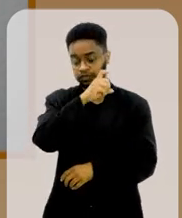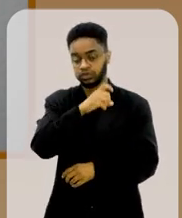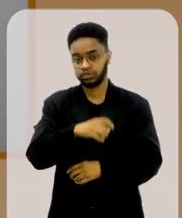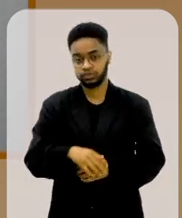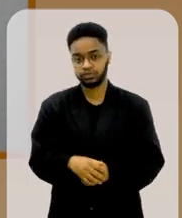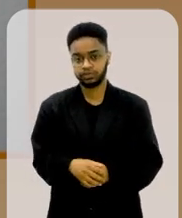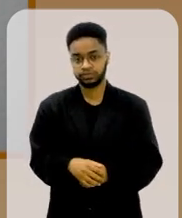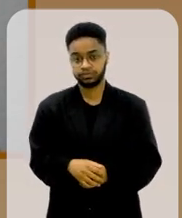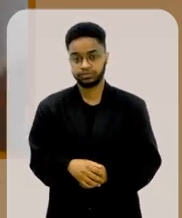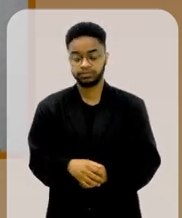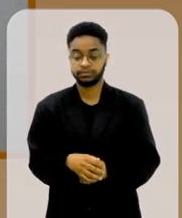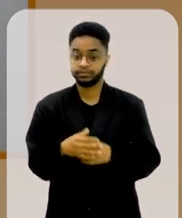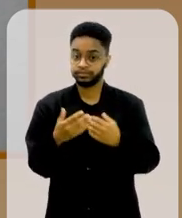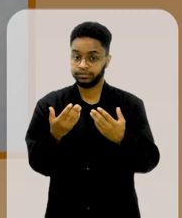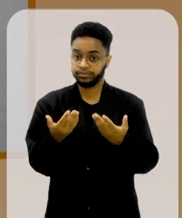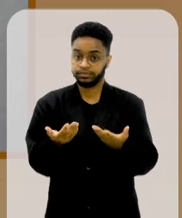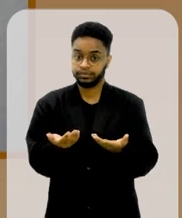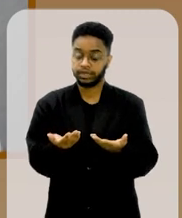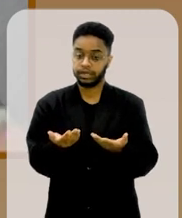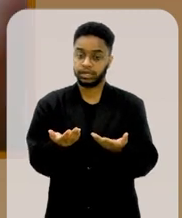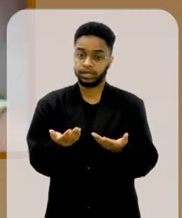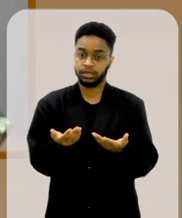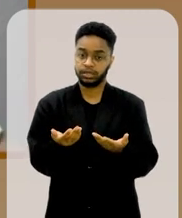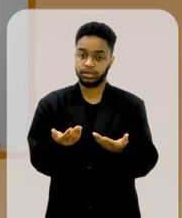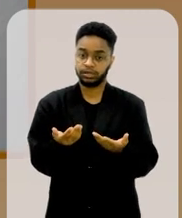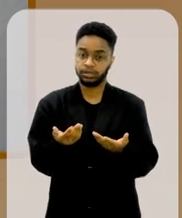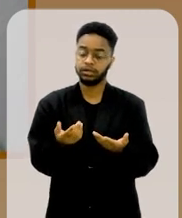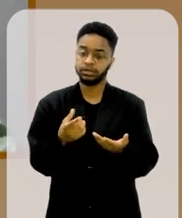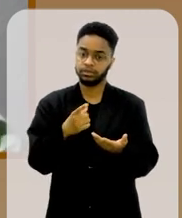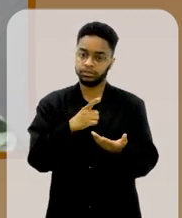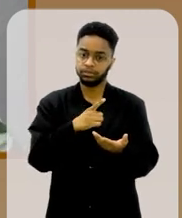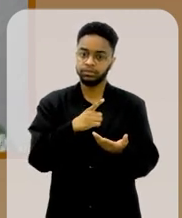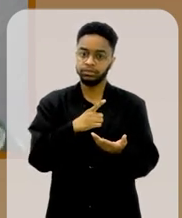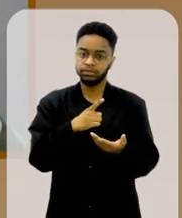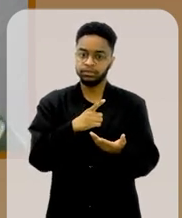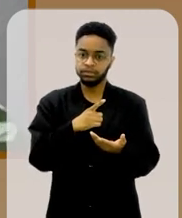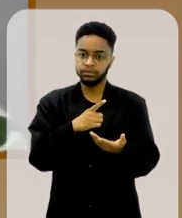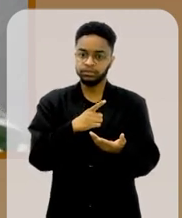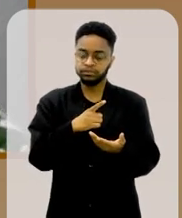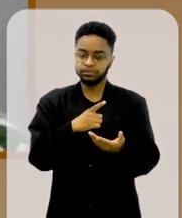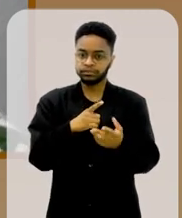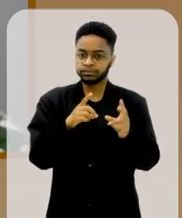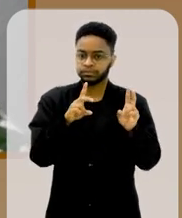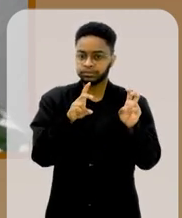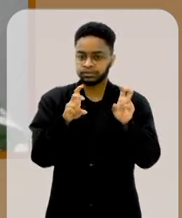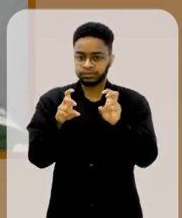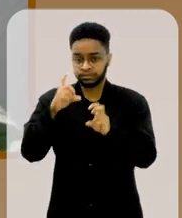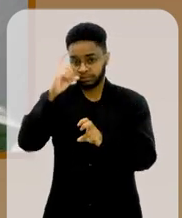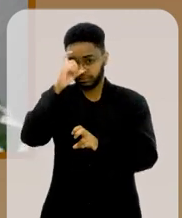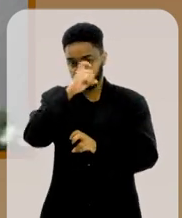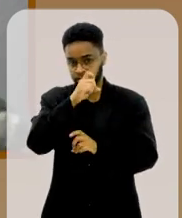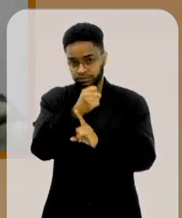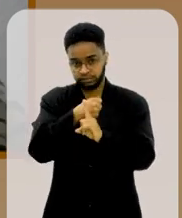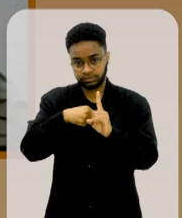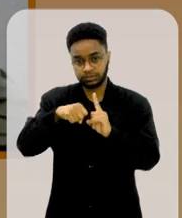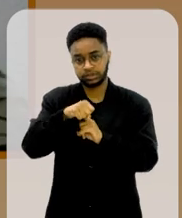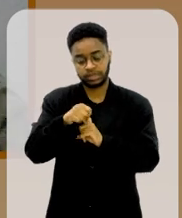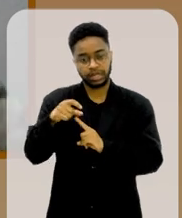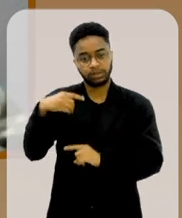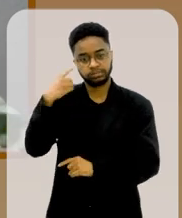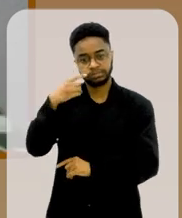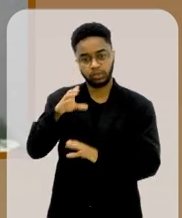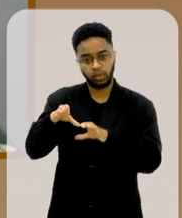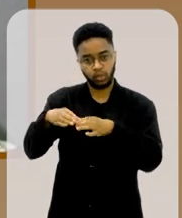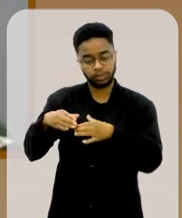Entendeu? Em todas as circunstâncias difíceis da sociedade, não é?